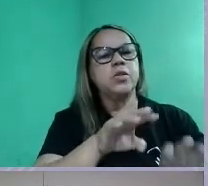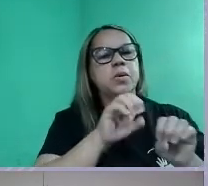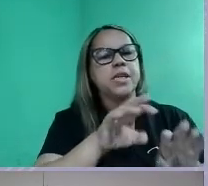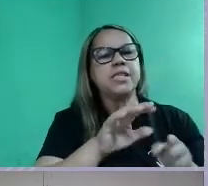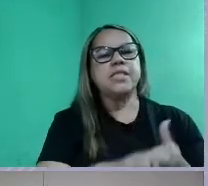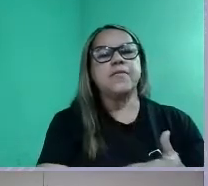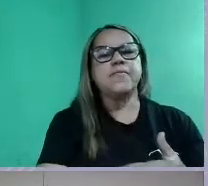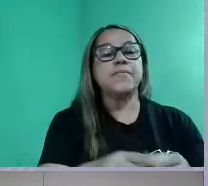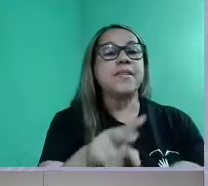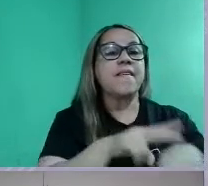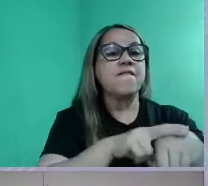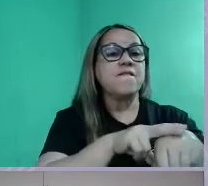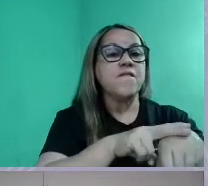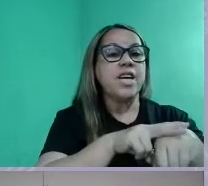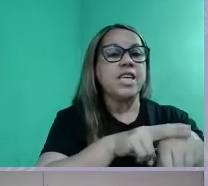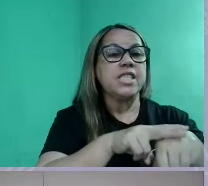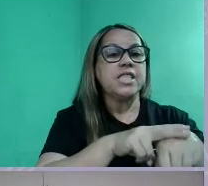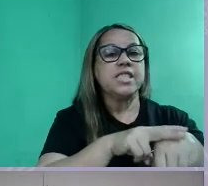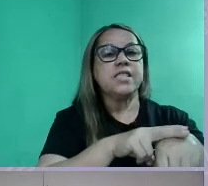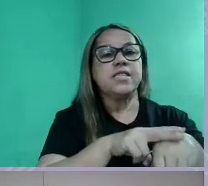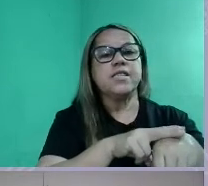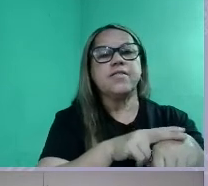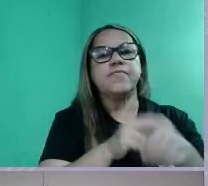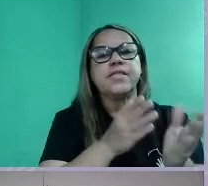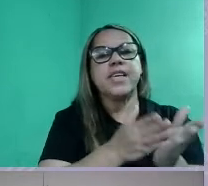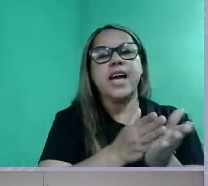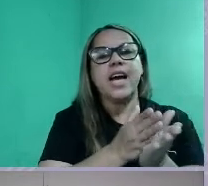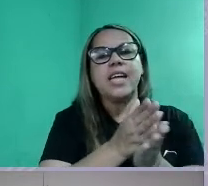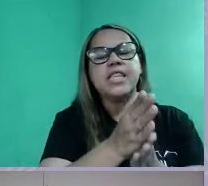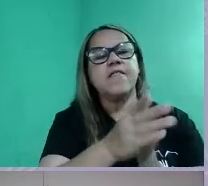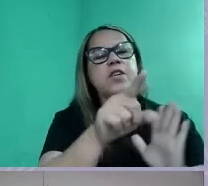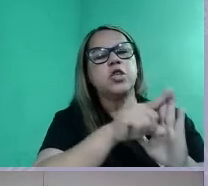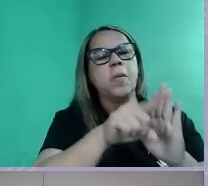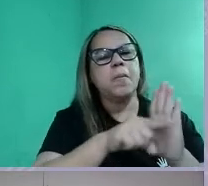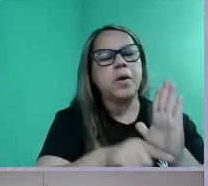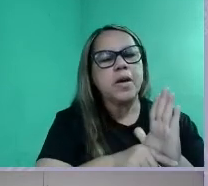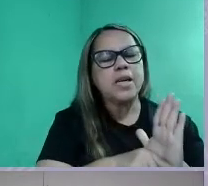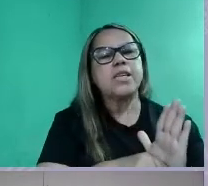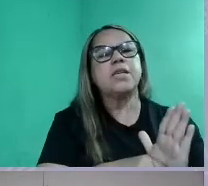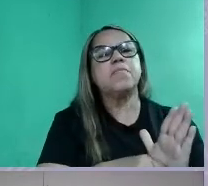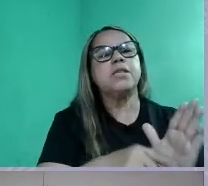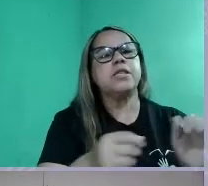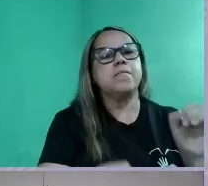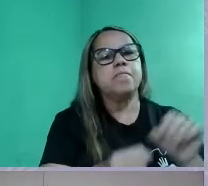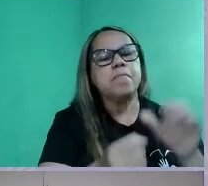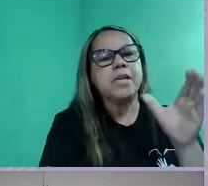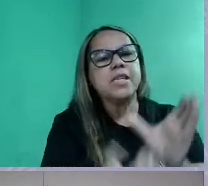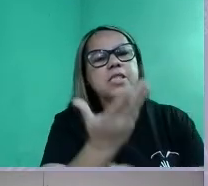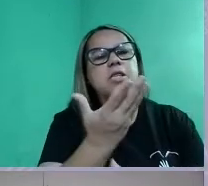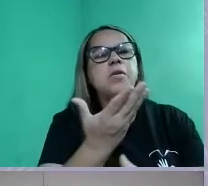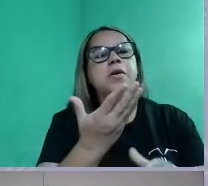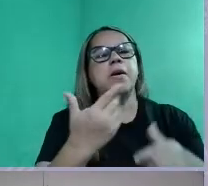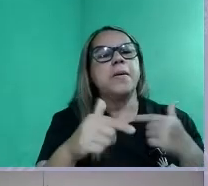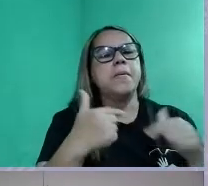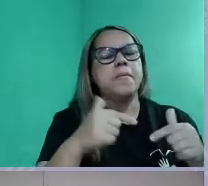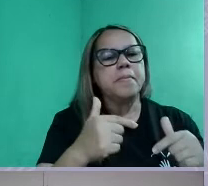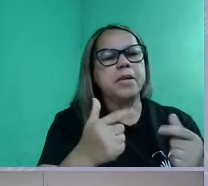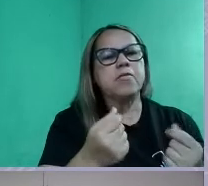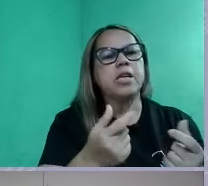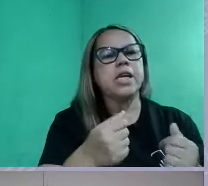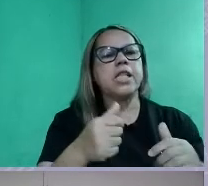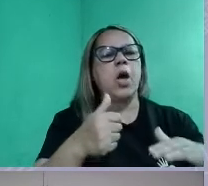verdinho, ó. Através de programas de geração de emprego e renda e qualificação profissional.